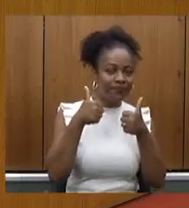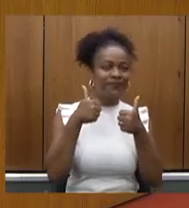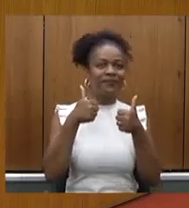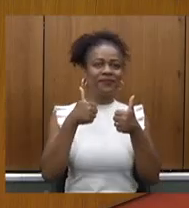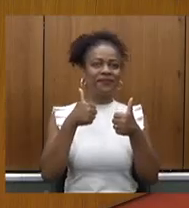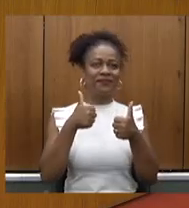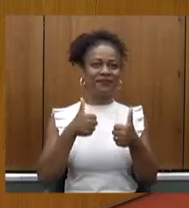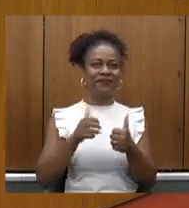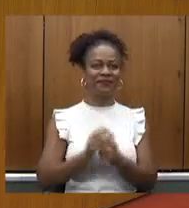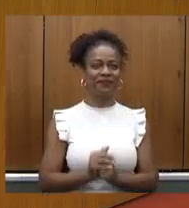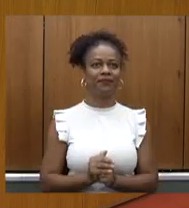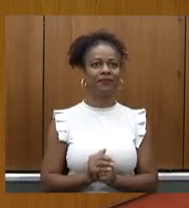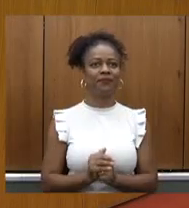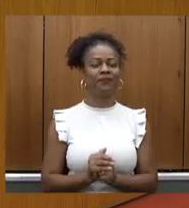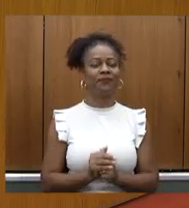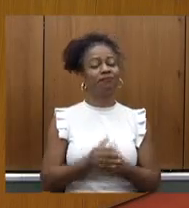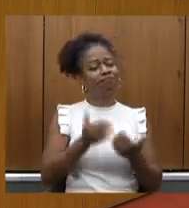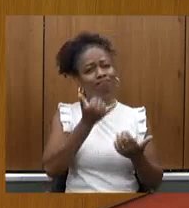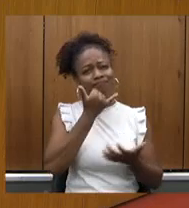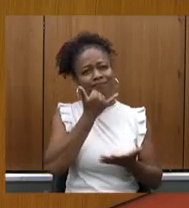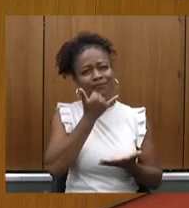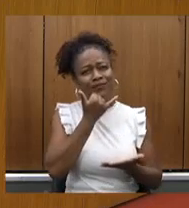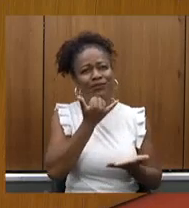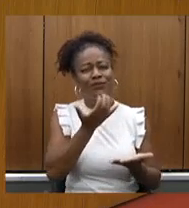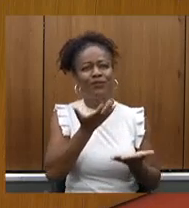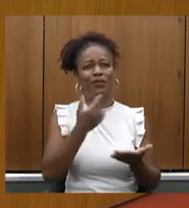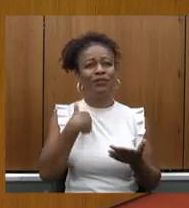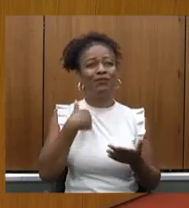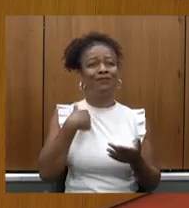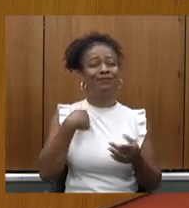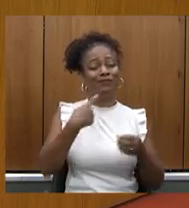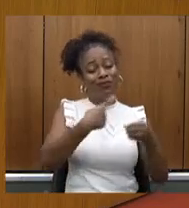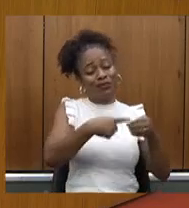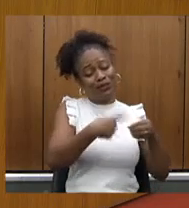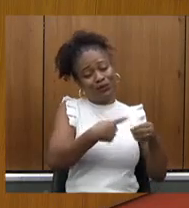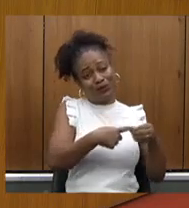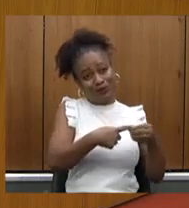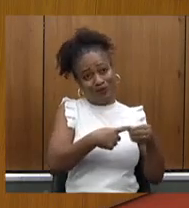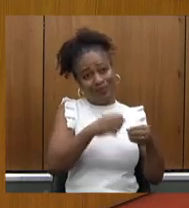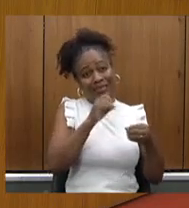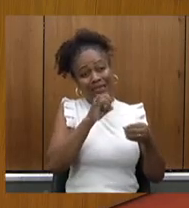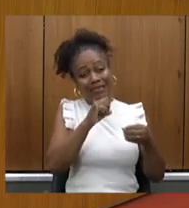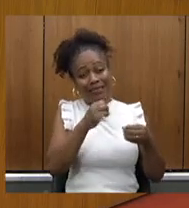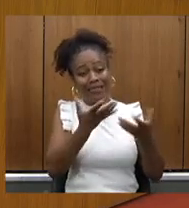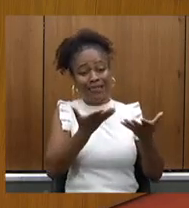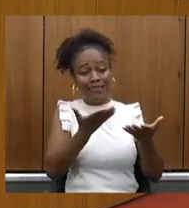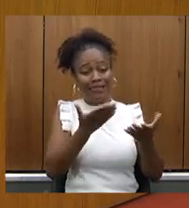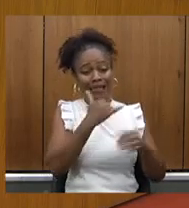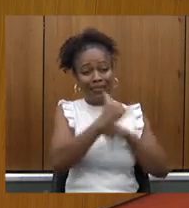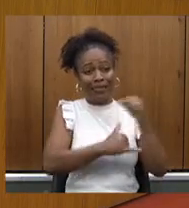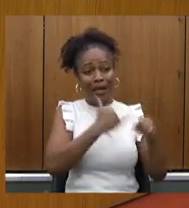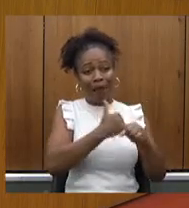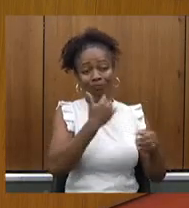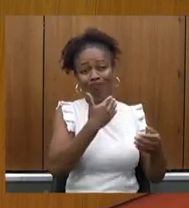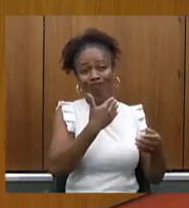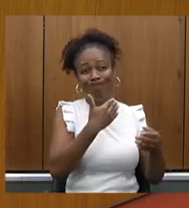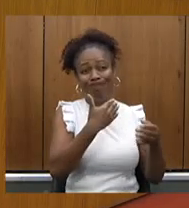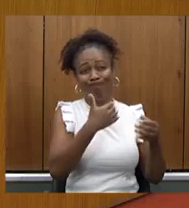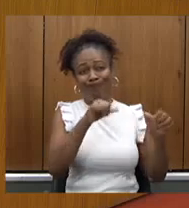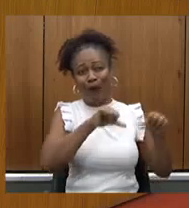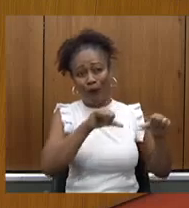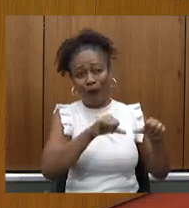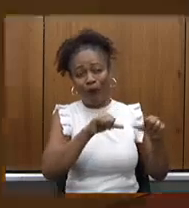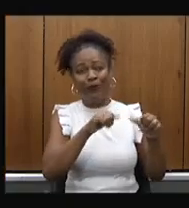escuto muito bem, deputado. Peço desculpas, eu estou no interior, se por acaso a internet não estiver bem, aí